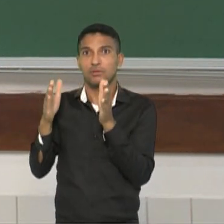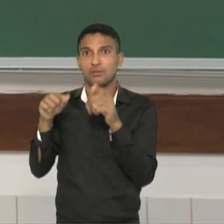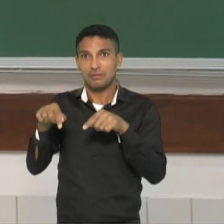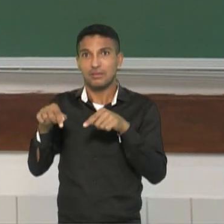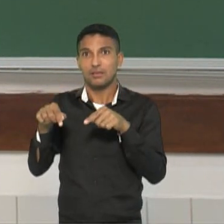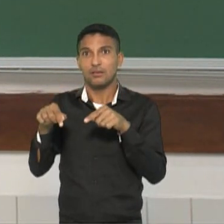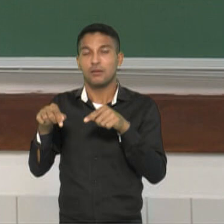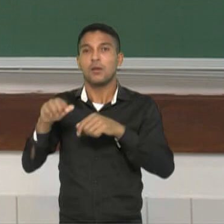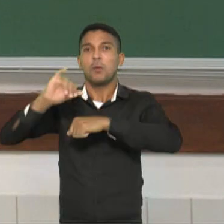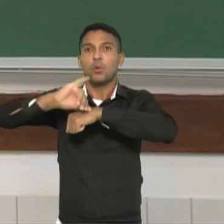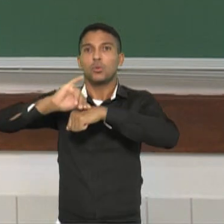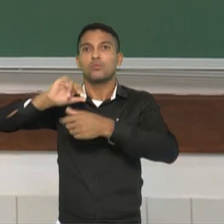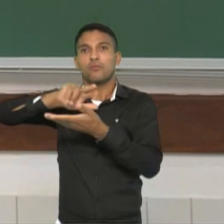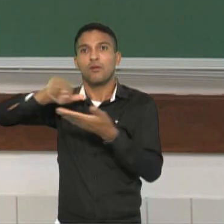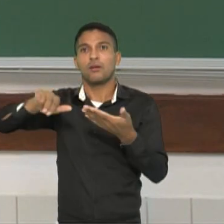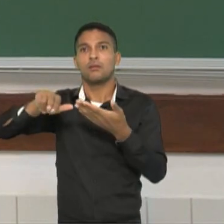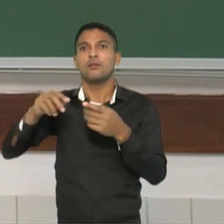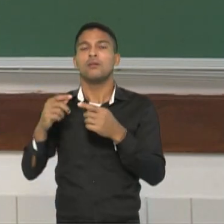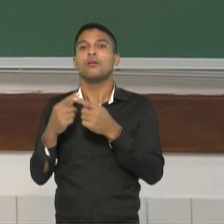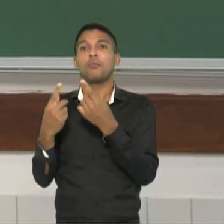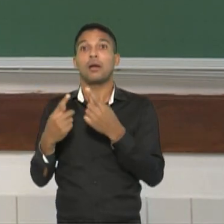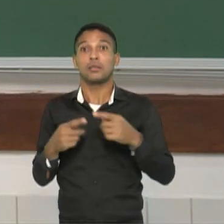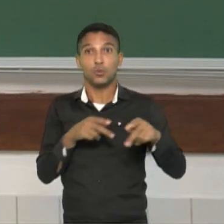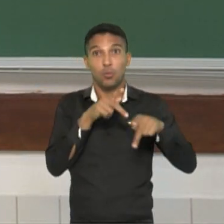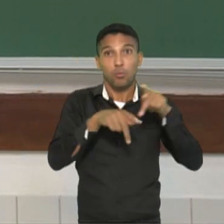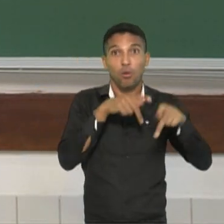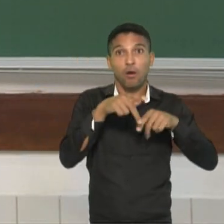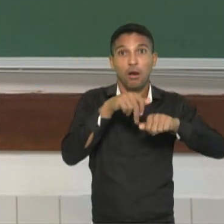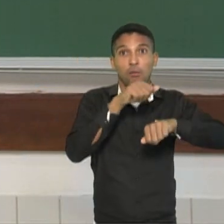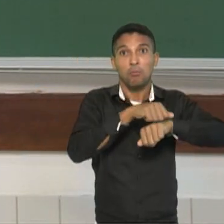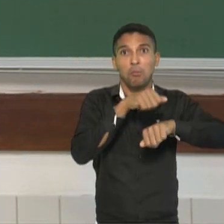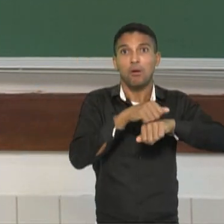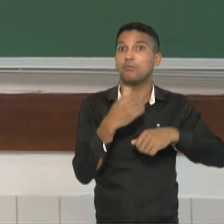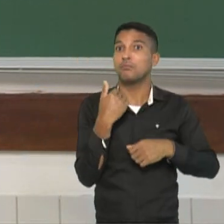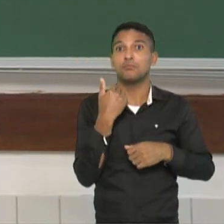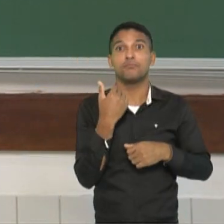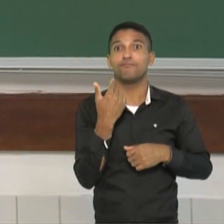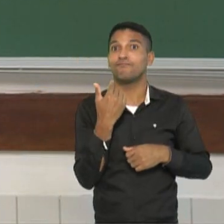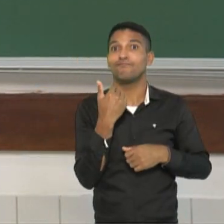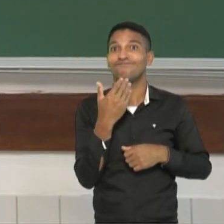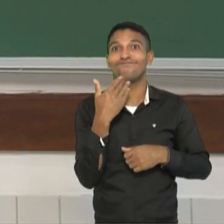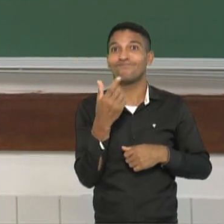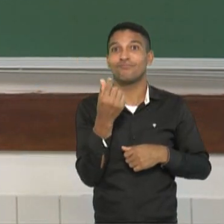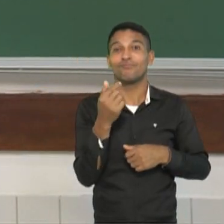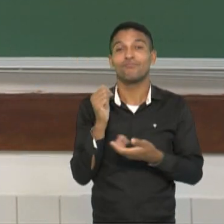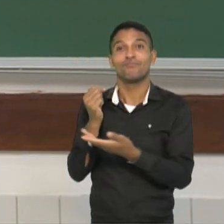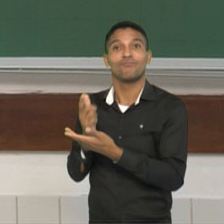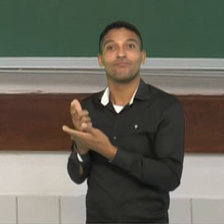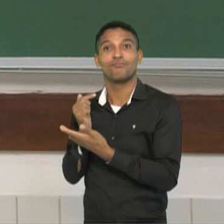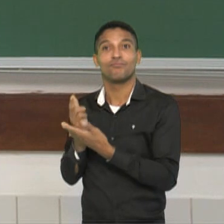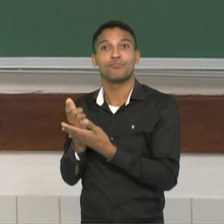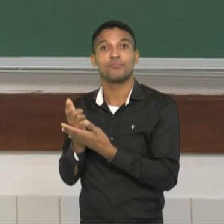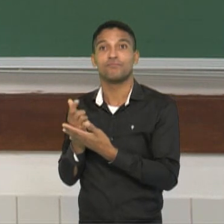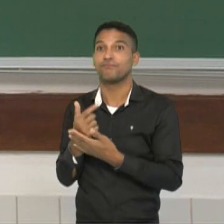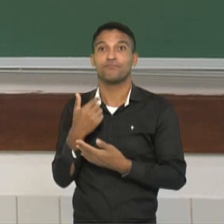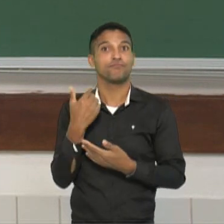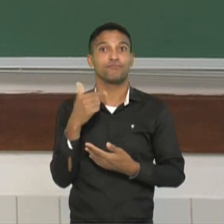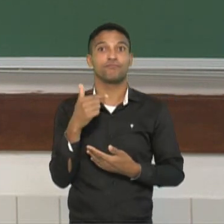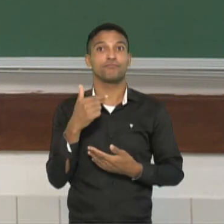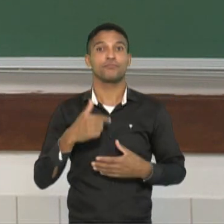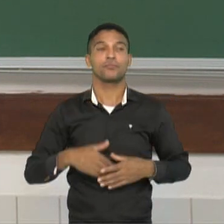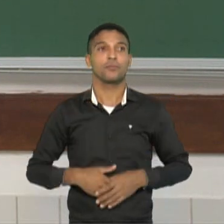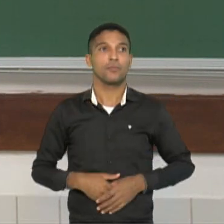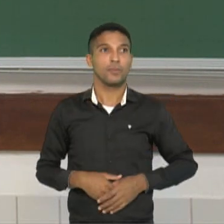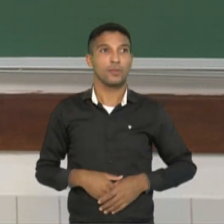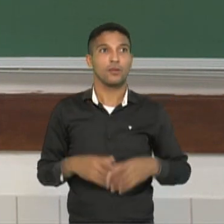esses produtos. Bom, aí nós vamos pensar, então, uma questão de acordo com o